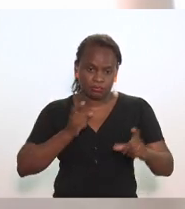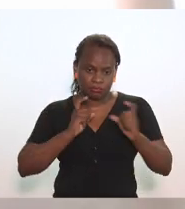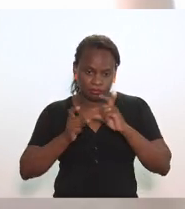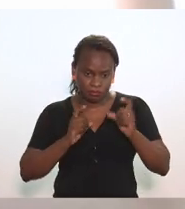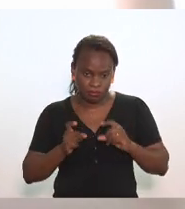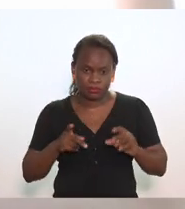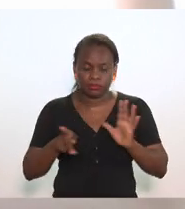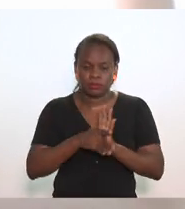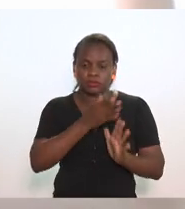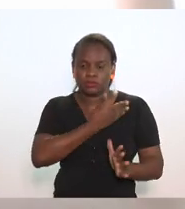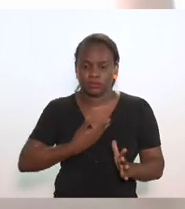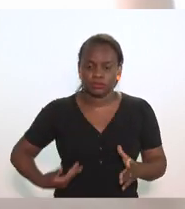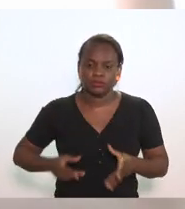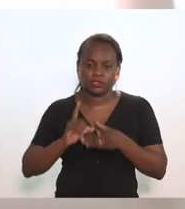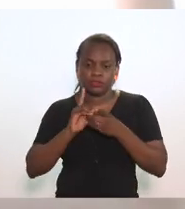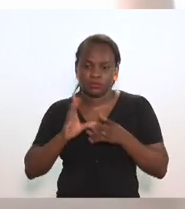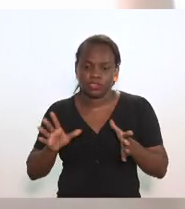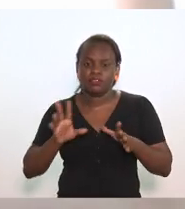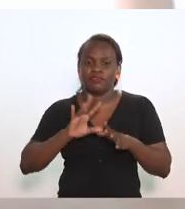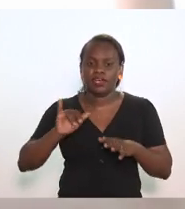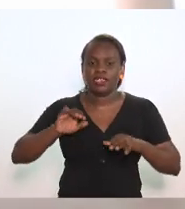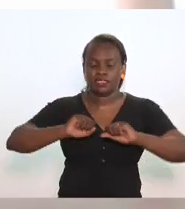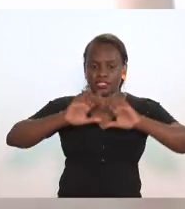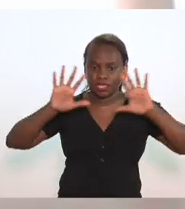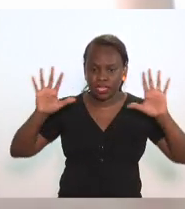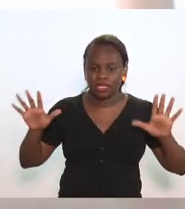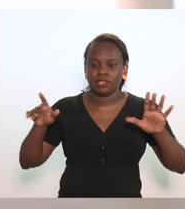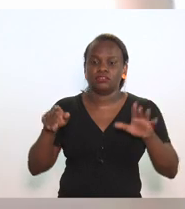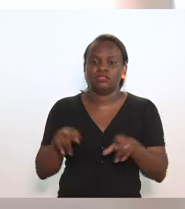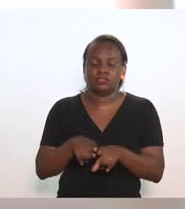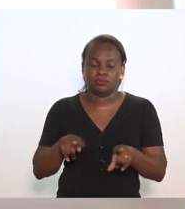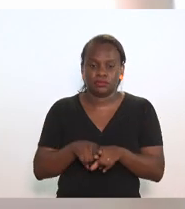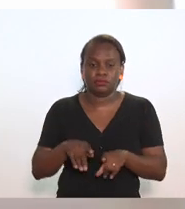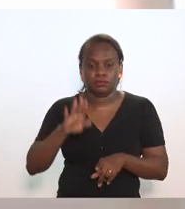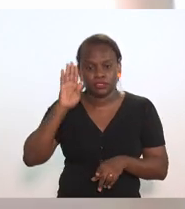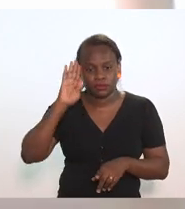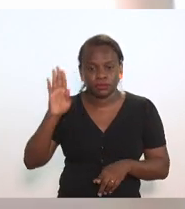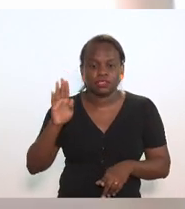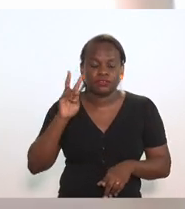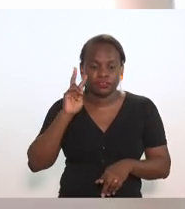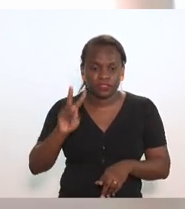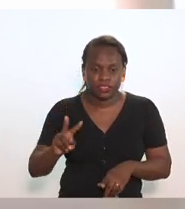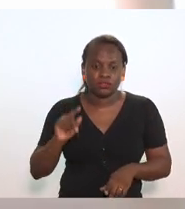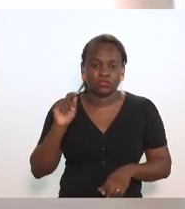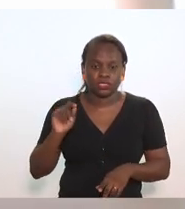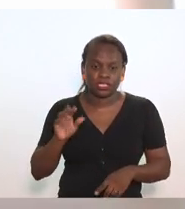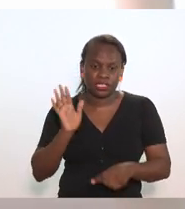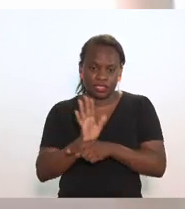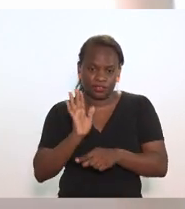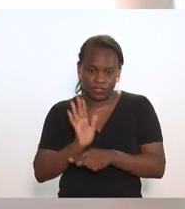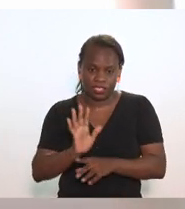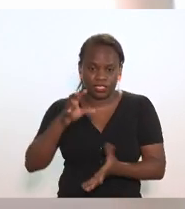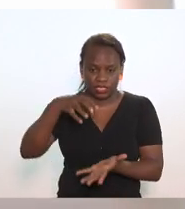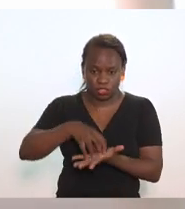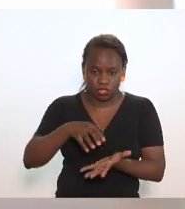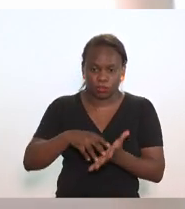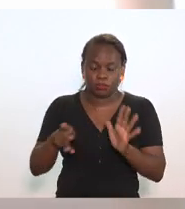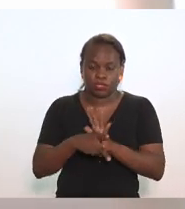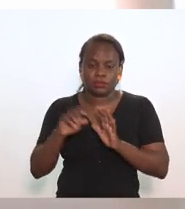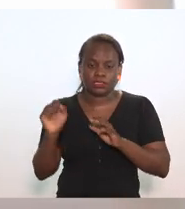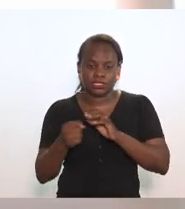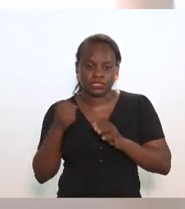é republicana e ela será transparente e especialmente com vistas a defender o setor das micro